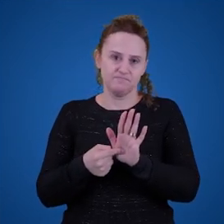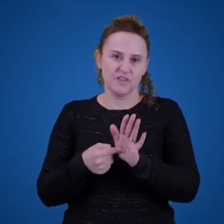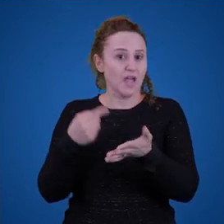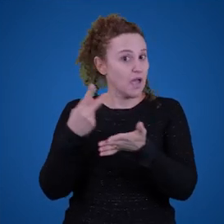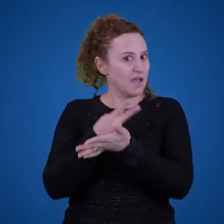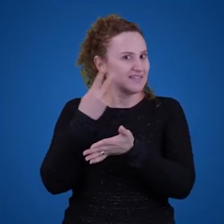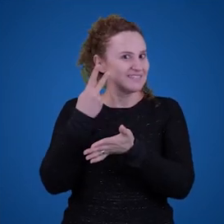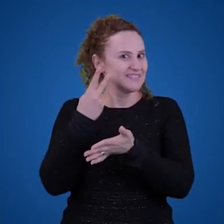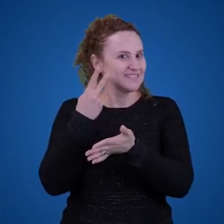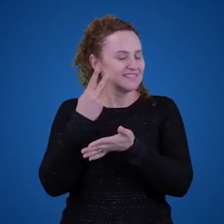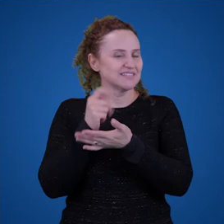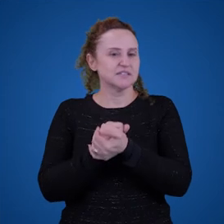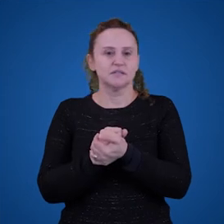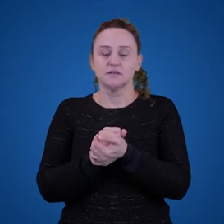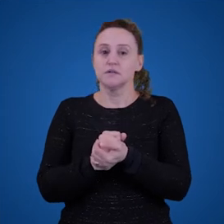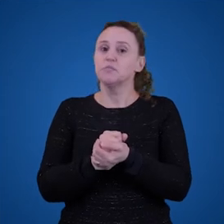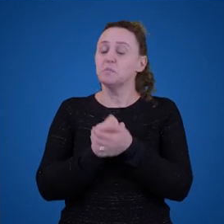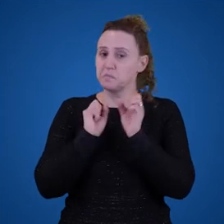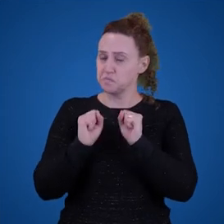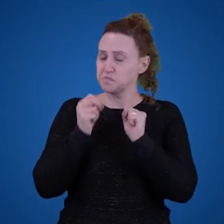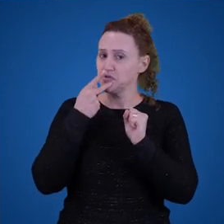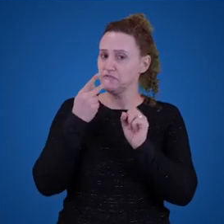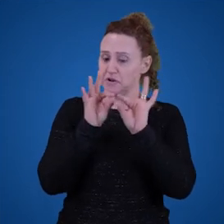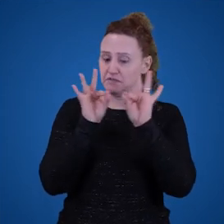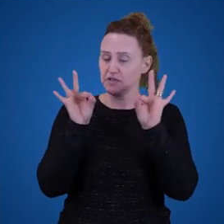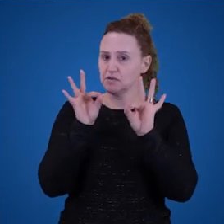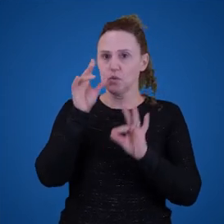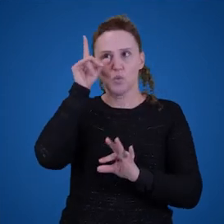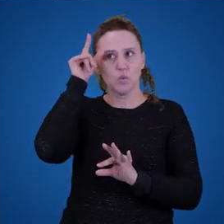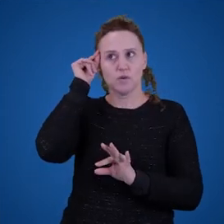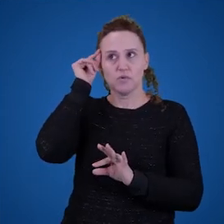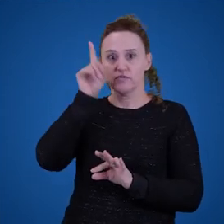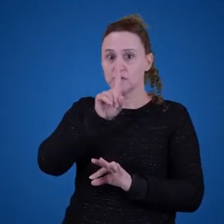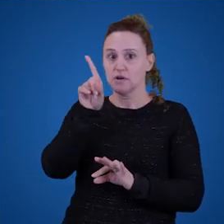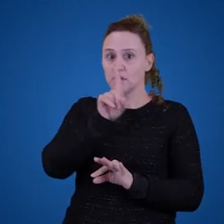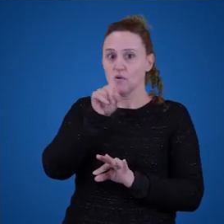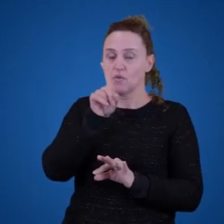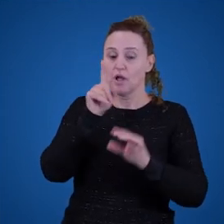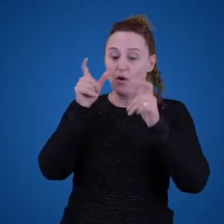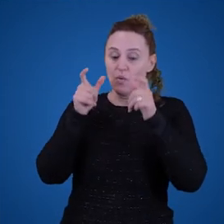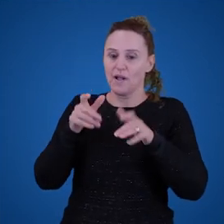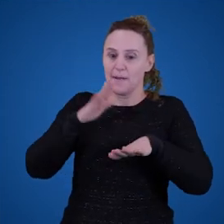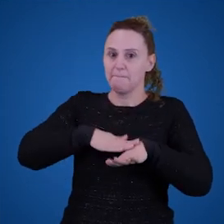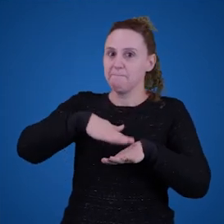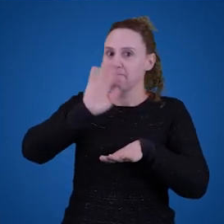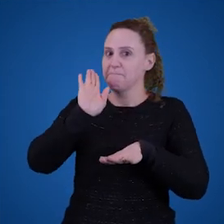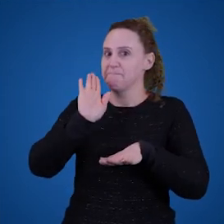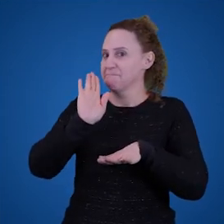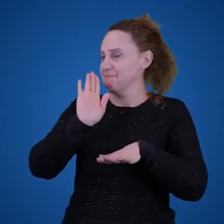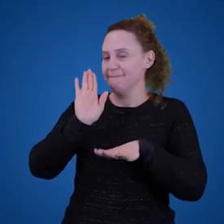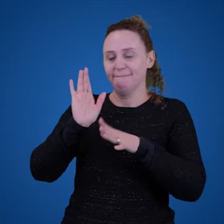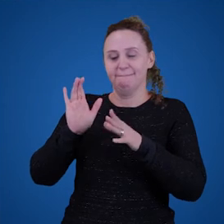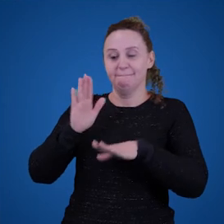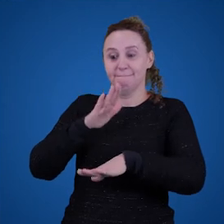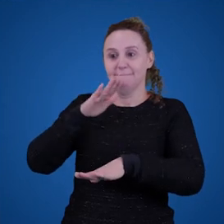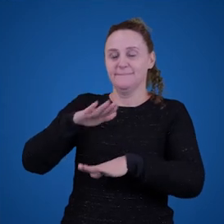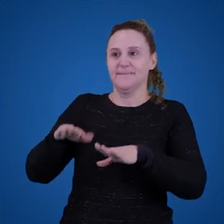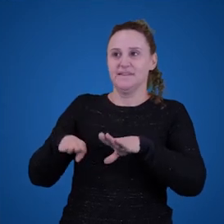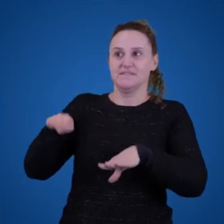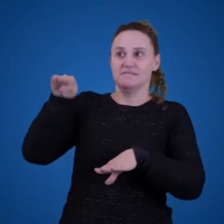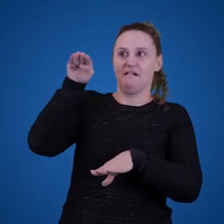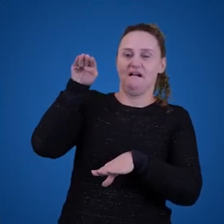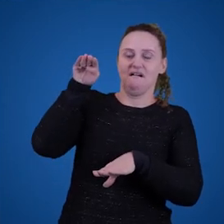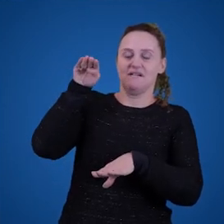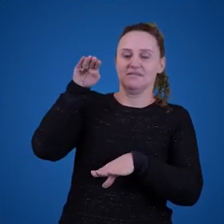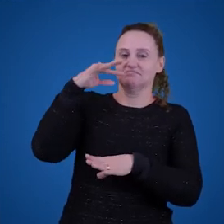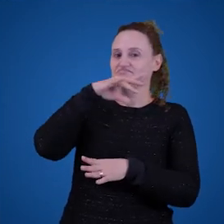do mundo, você está apontando para o lugar errado, né? Você deveria apontar para uma cidade no Tibete que fica aos pés do Monte Everest.